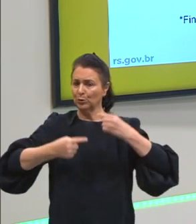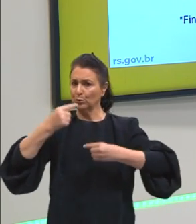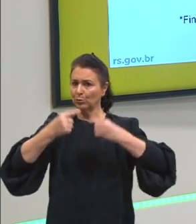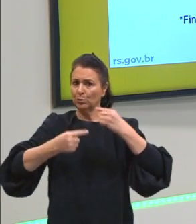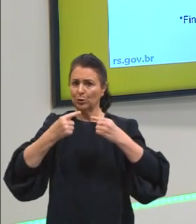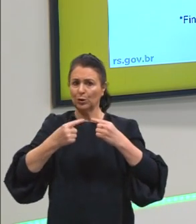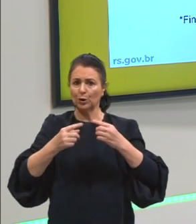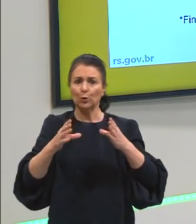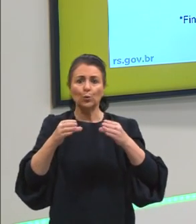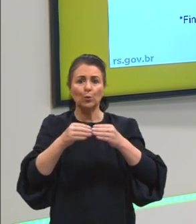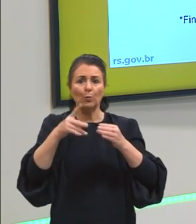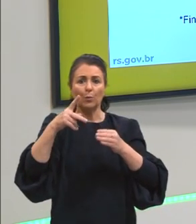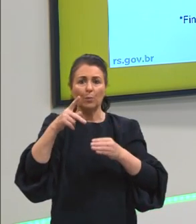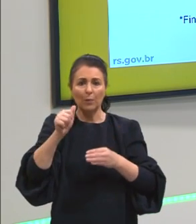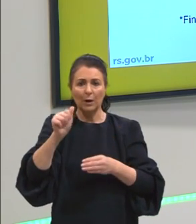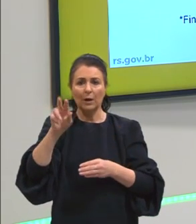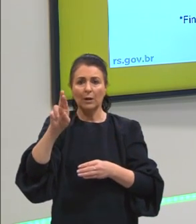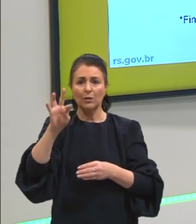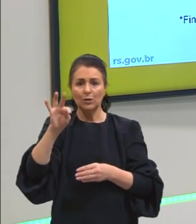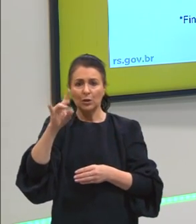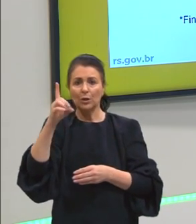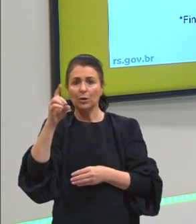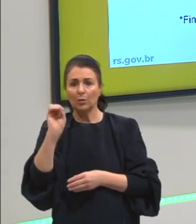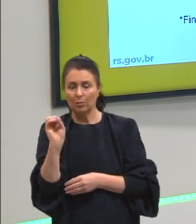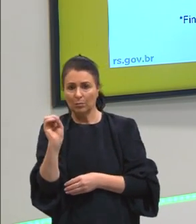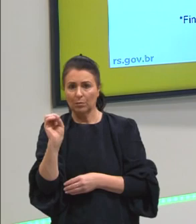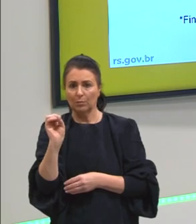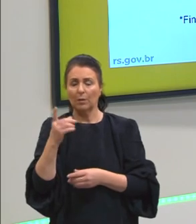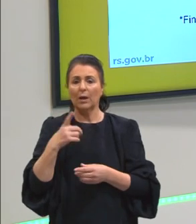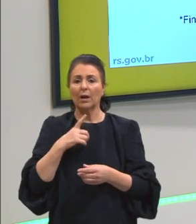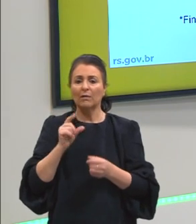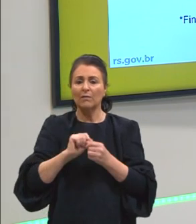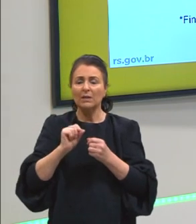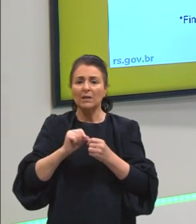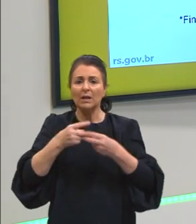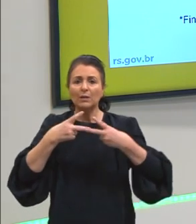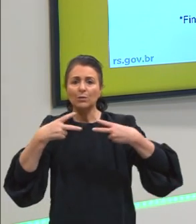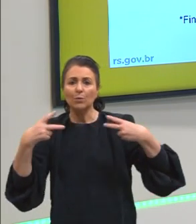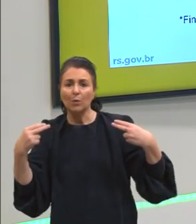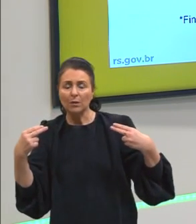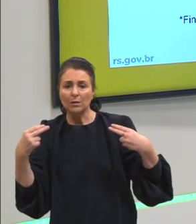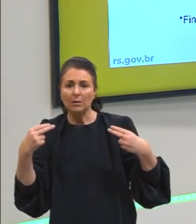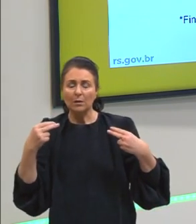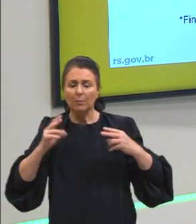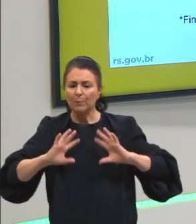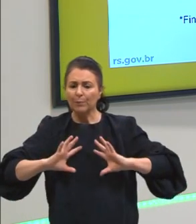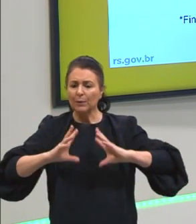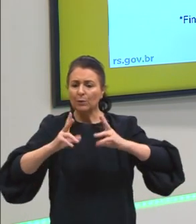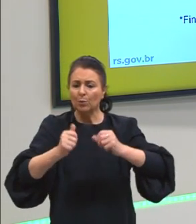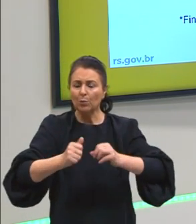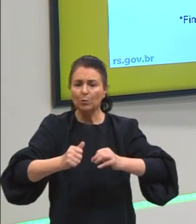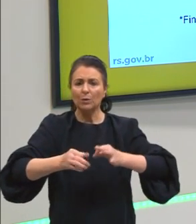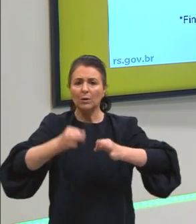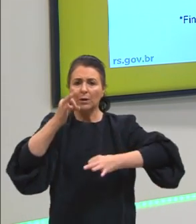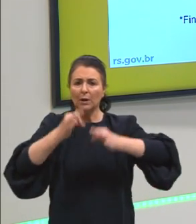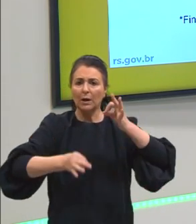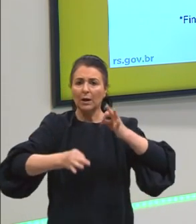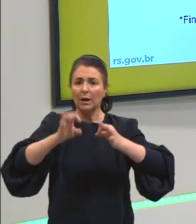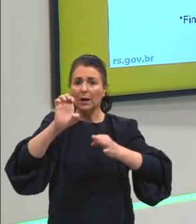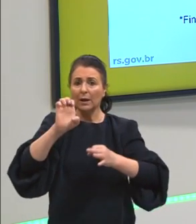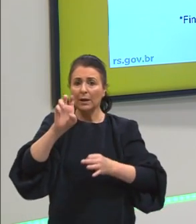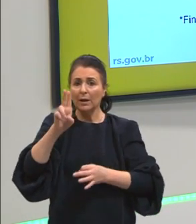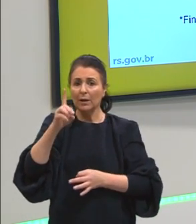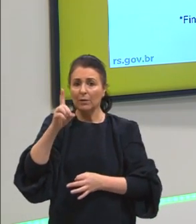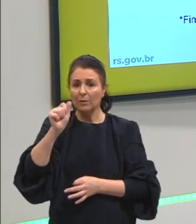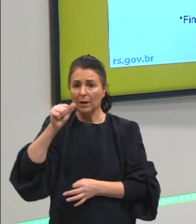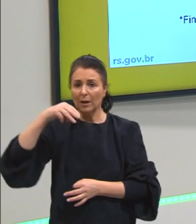partidárias, política é buscar o bem comum, a justiça, a eudaimonia, por isso que